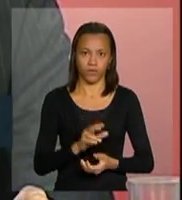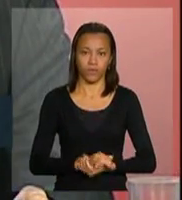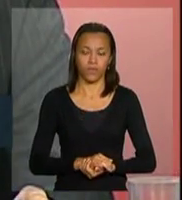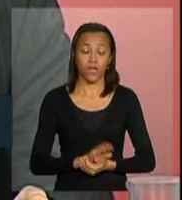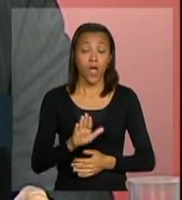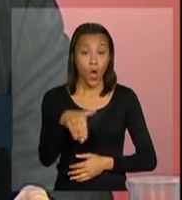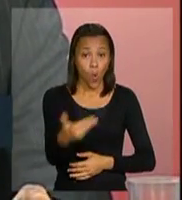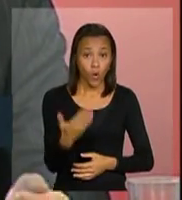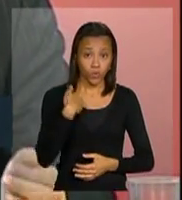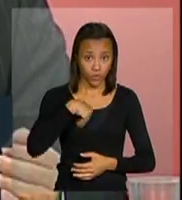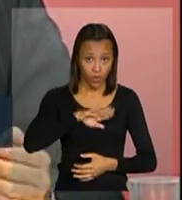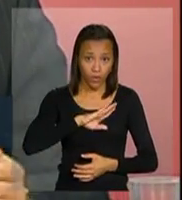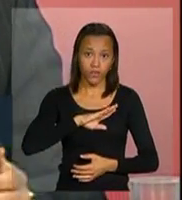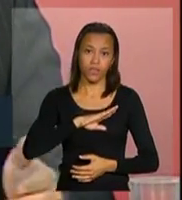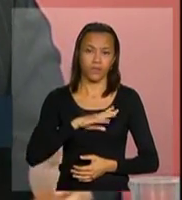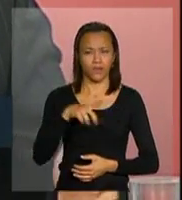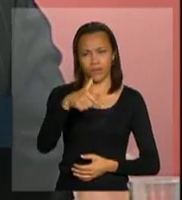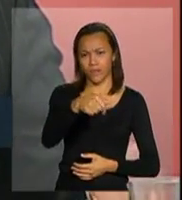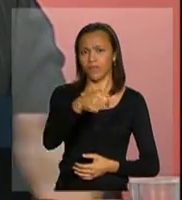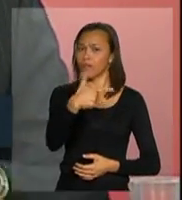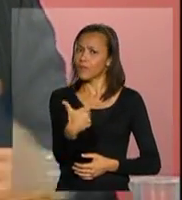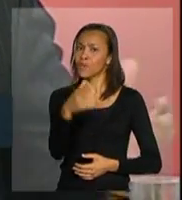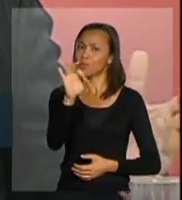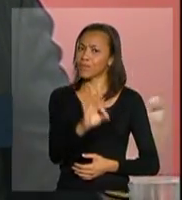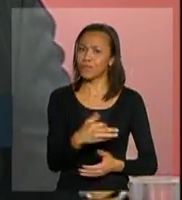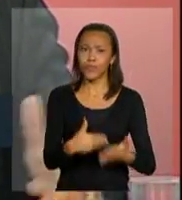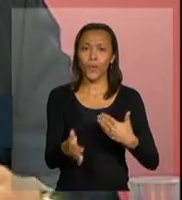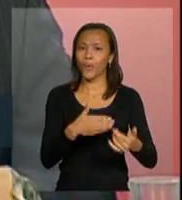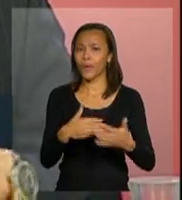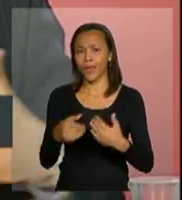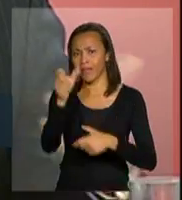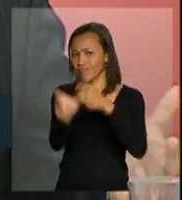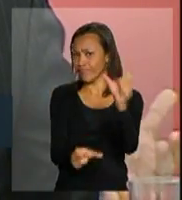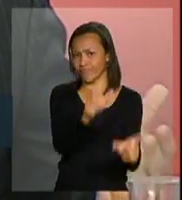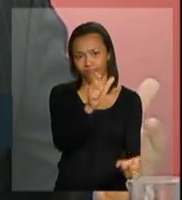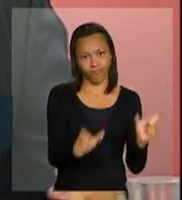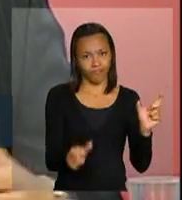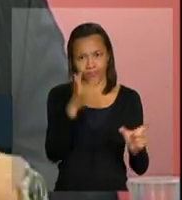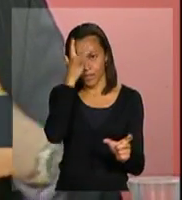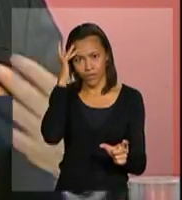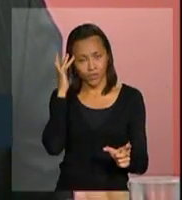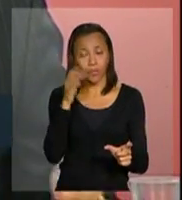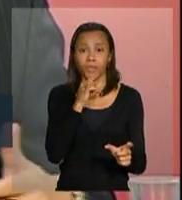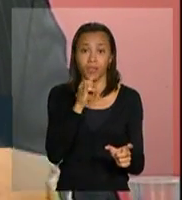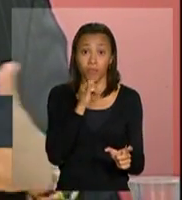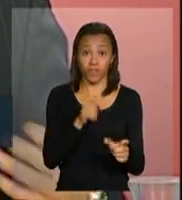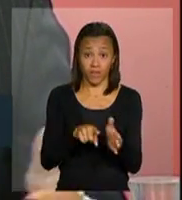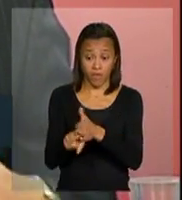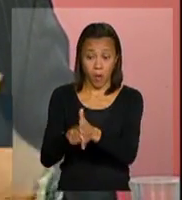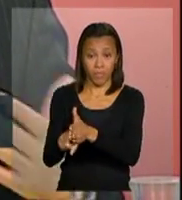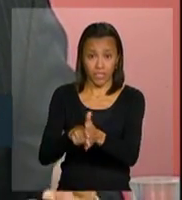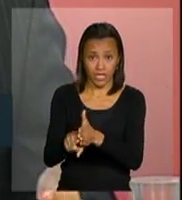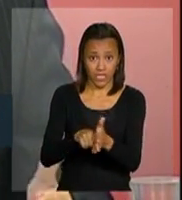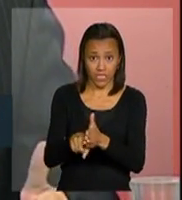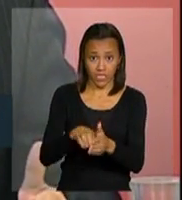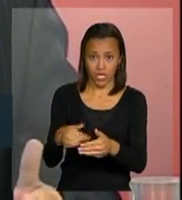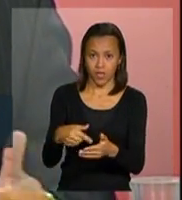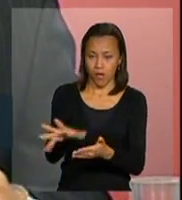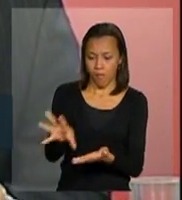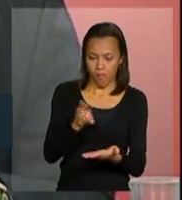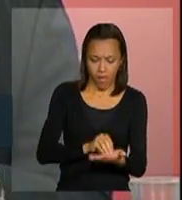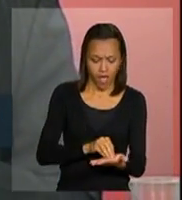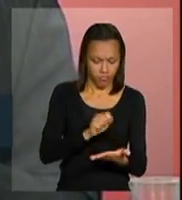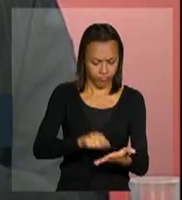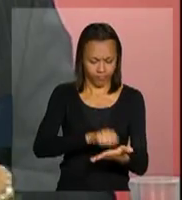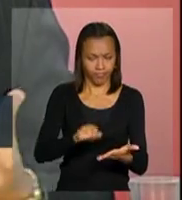quando nós estamos falando de 73% de qualquer tipo de paciente, diferente de quando você pega um trabalho publicado sobre avaliação de eficácia na terapia